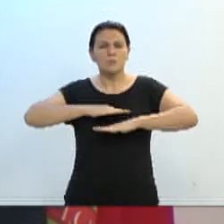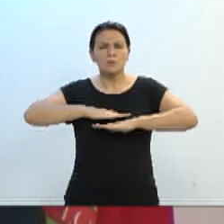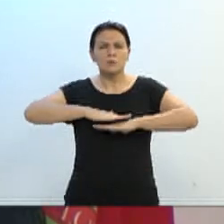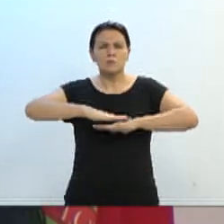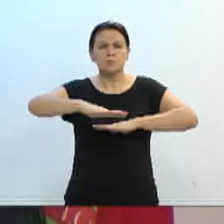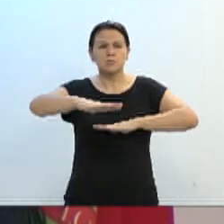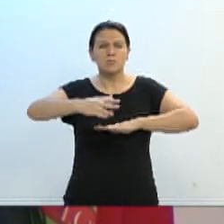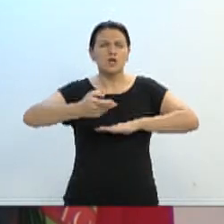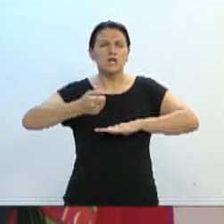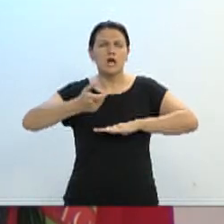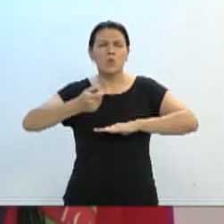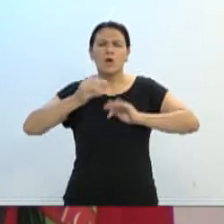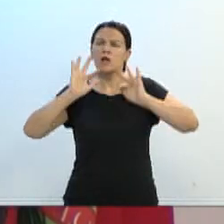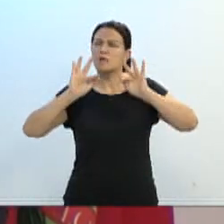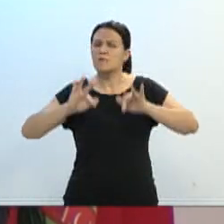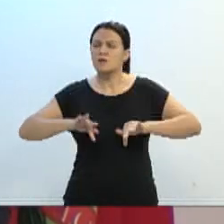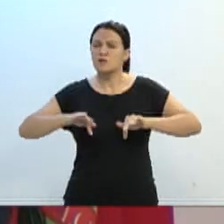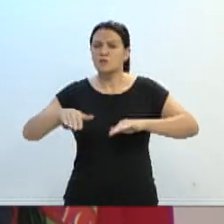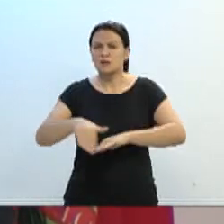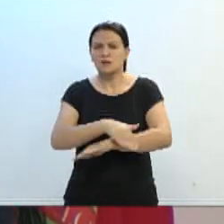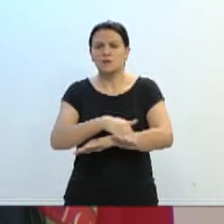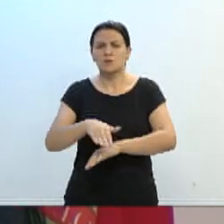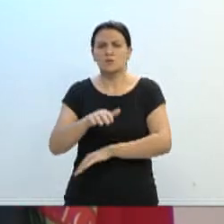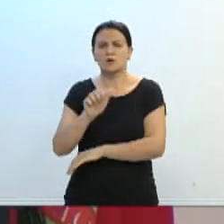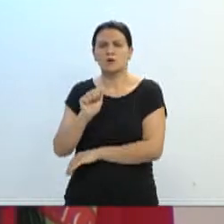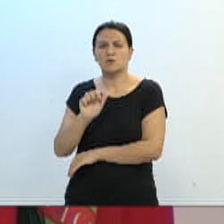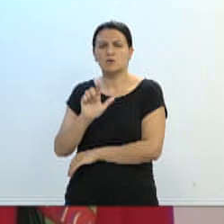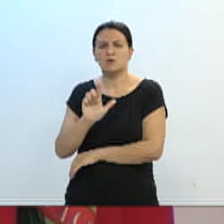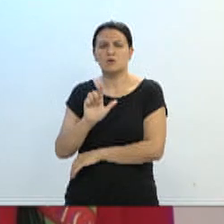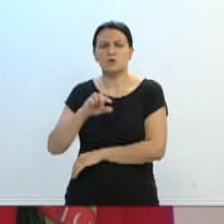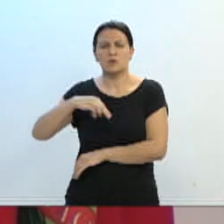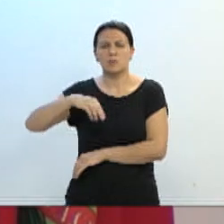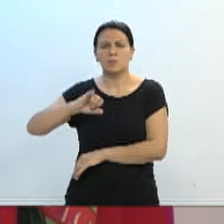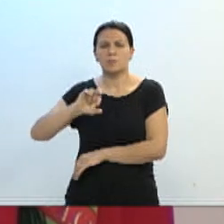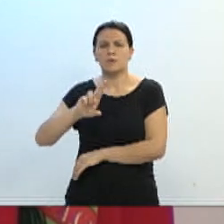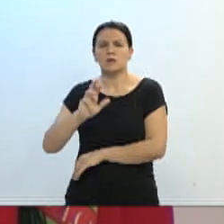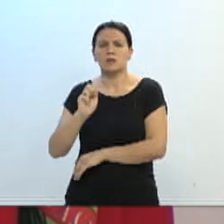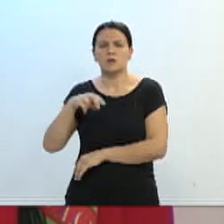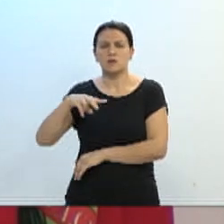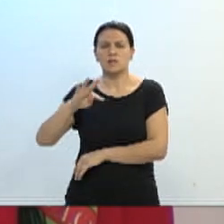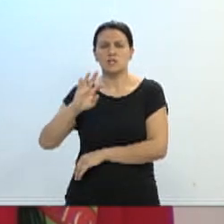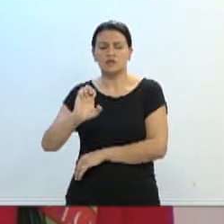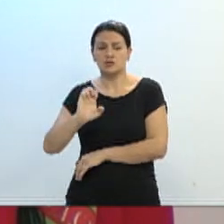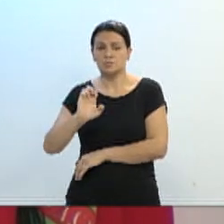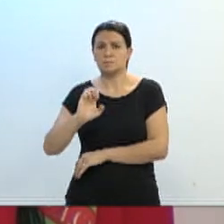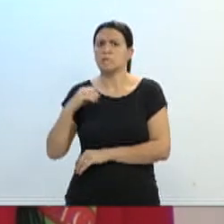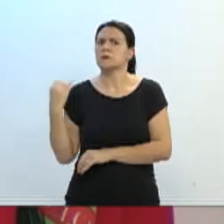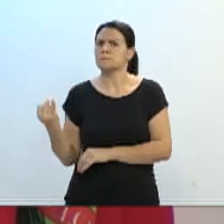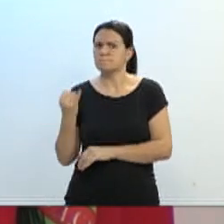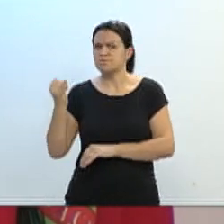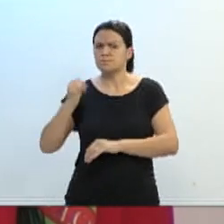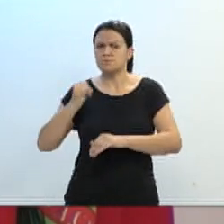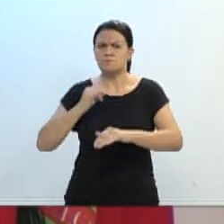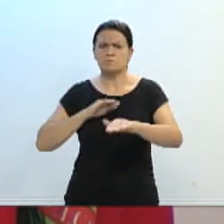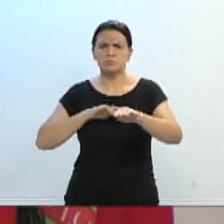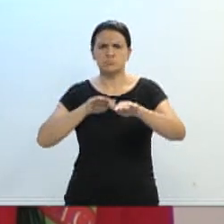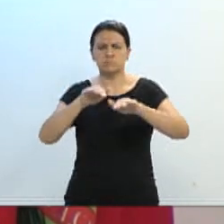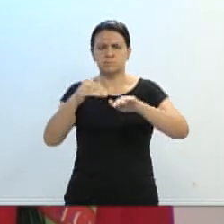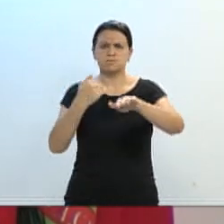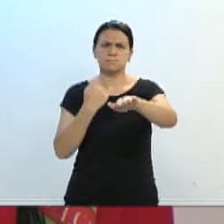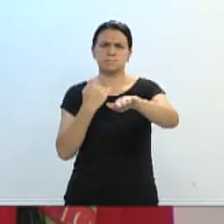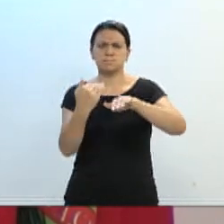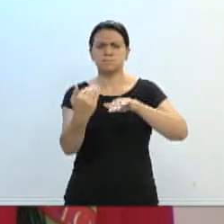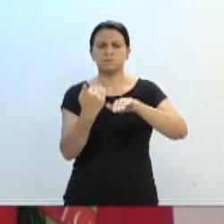quase terminando ali na rua Almirante Barroso, uma vinha importante que liga a